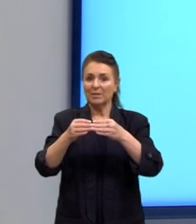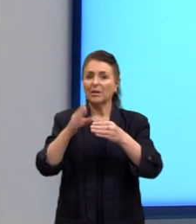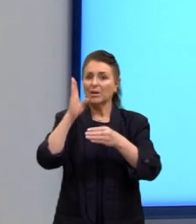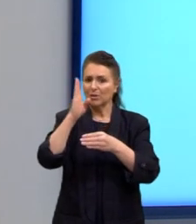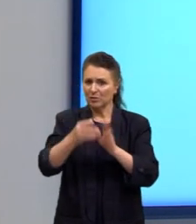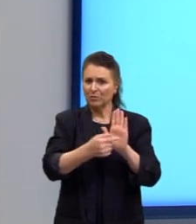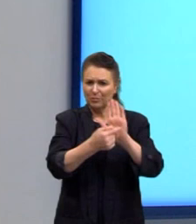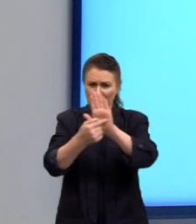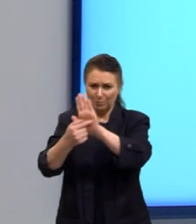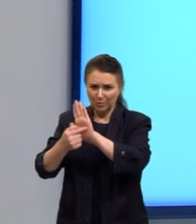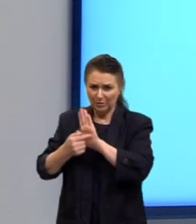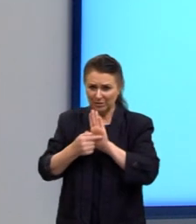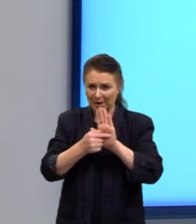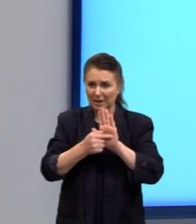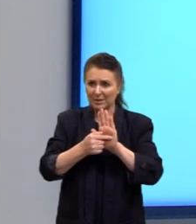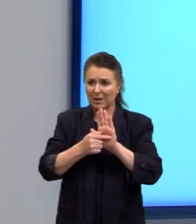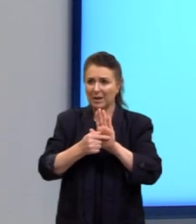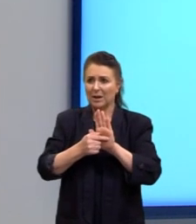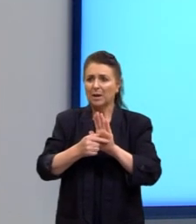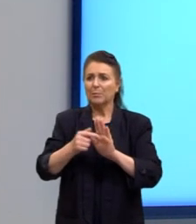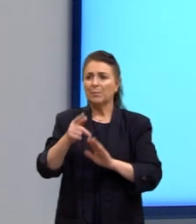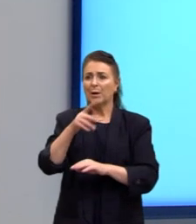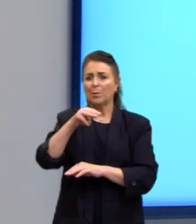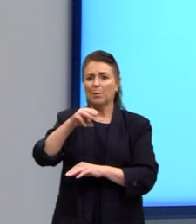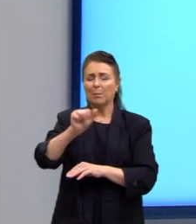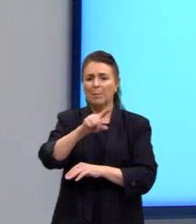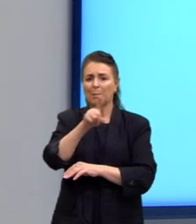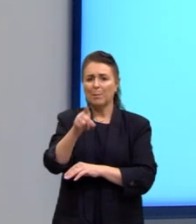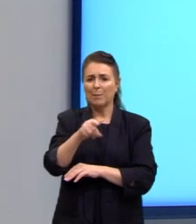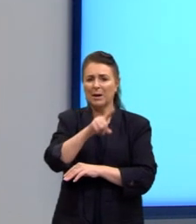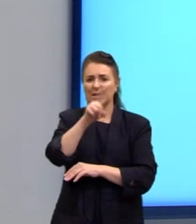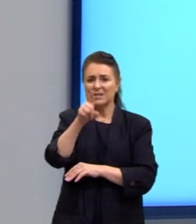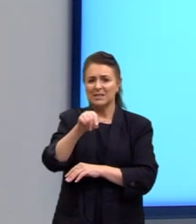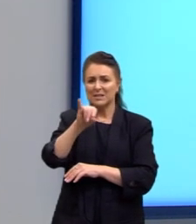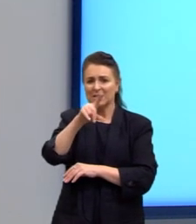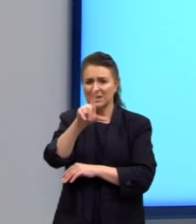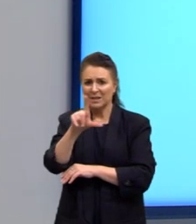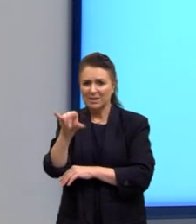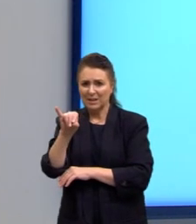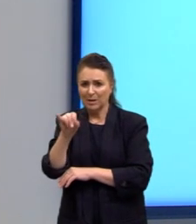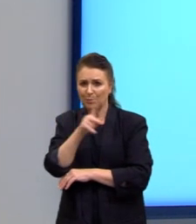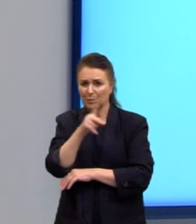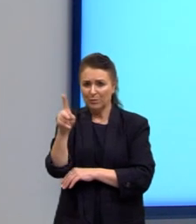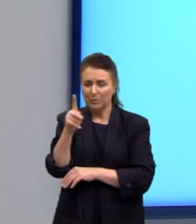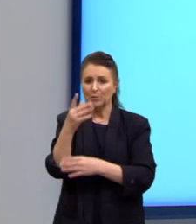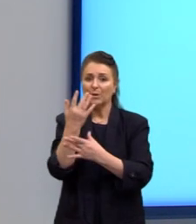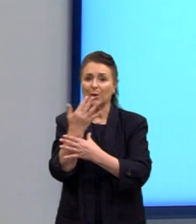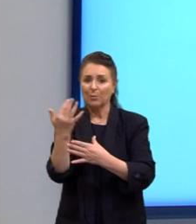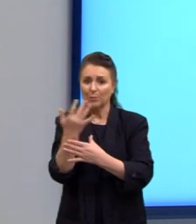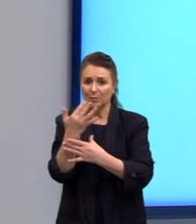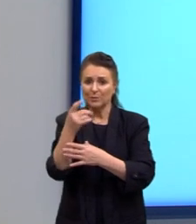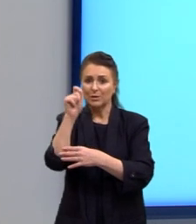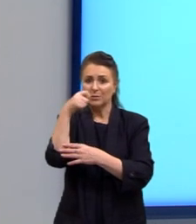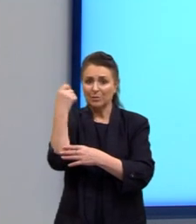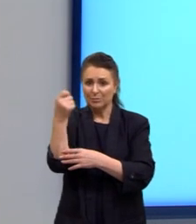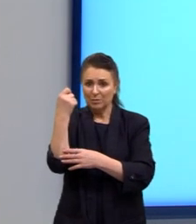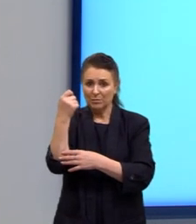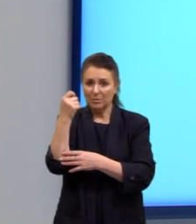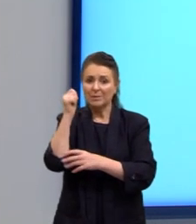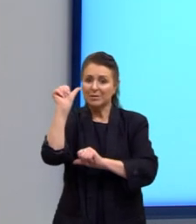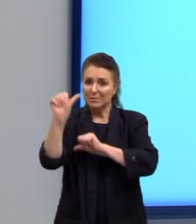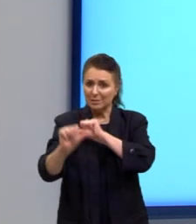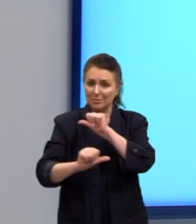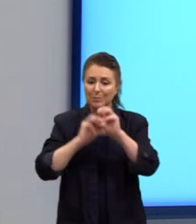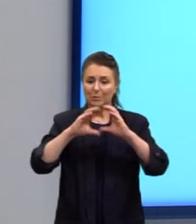evidenciada pelo Masili, pelo professor da Universidade Federal do Rio Grande do Sul, seja, então, transformada em uma comunidade